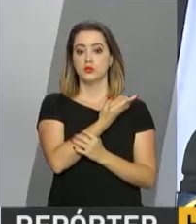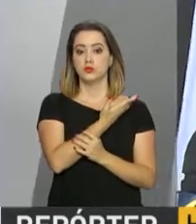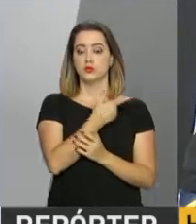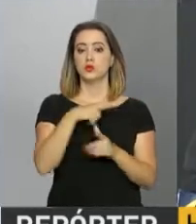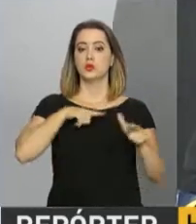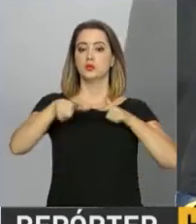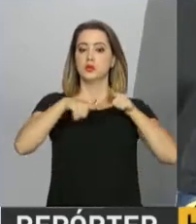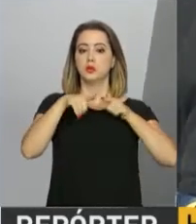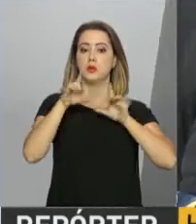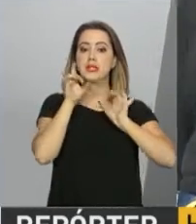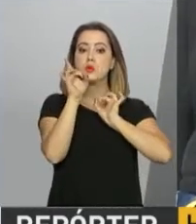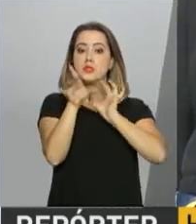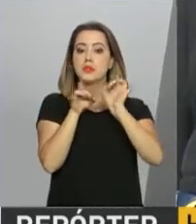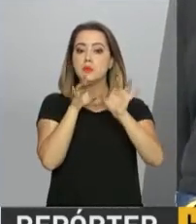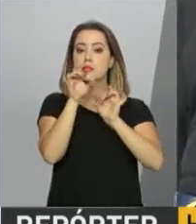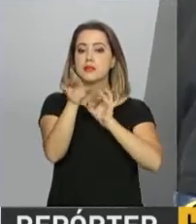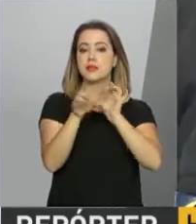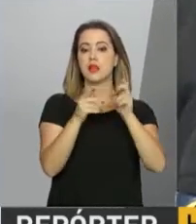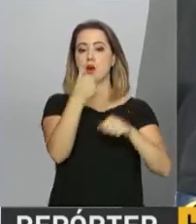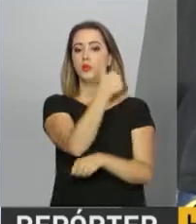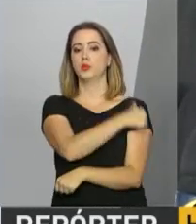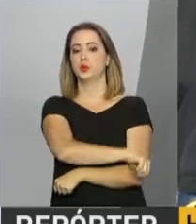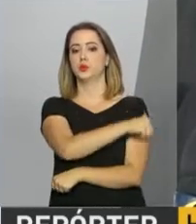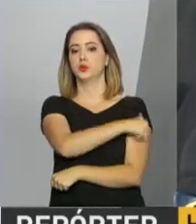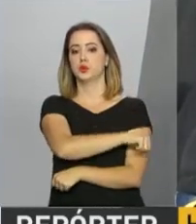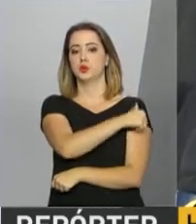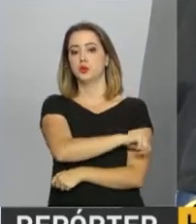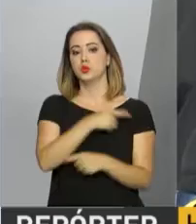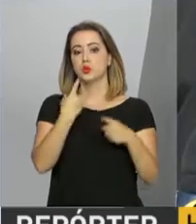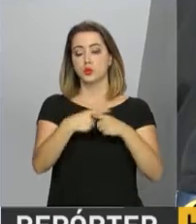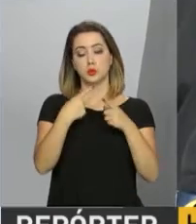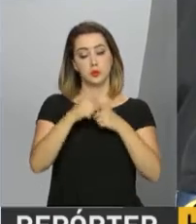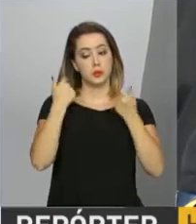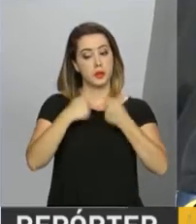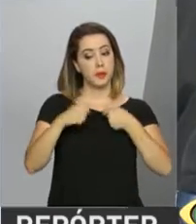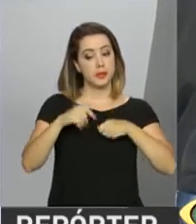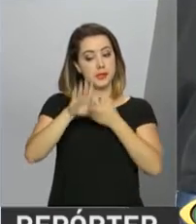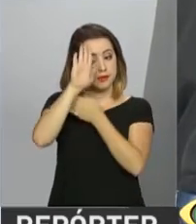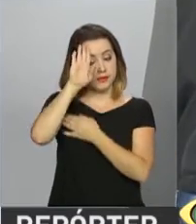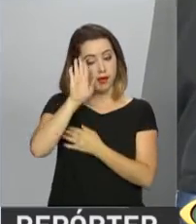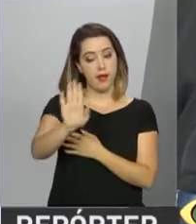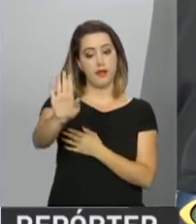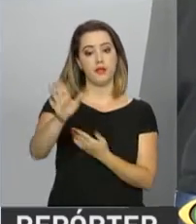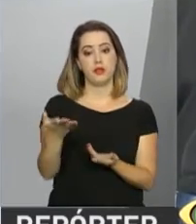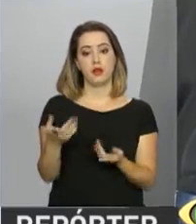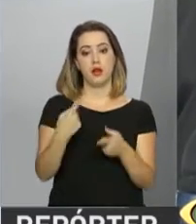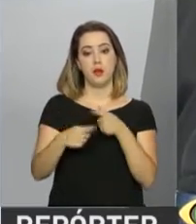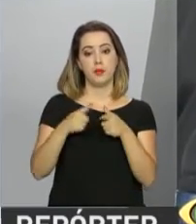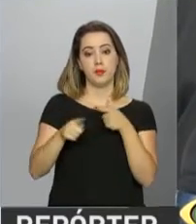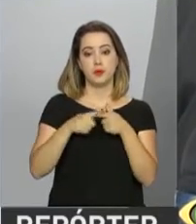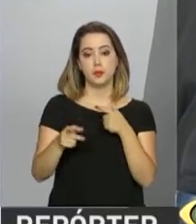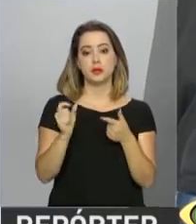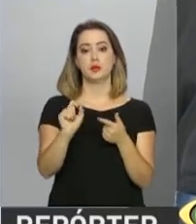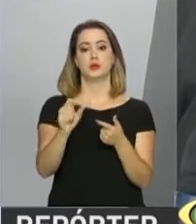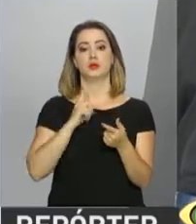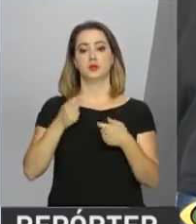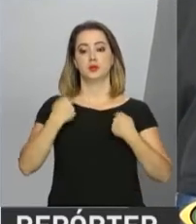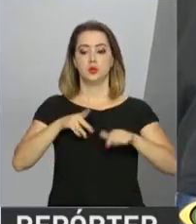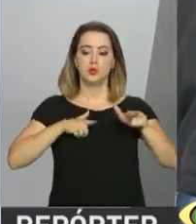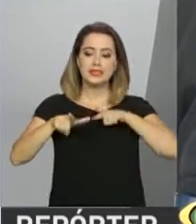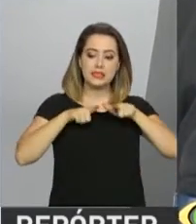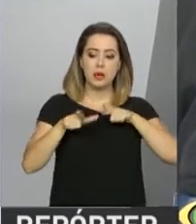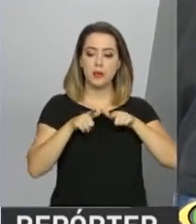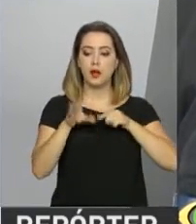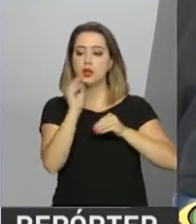do Rio de Janeiro, em função da peculiaridade da prevenção. E isto compõe uma estratégia ampla